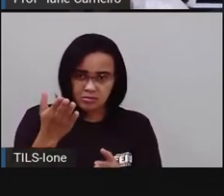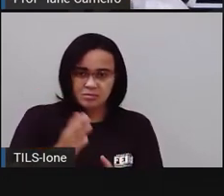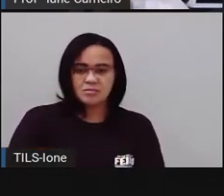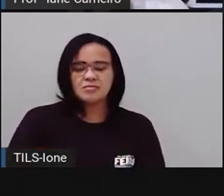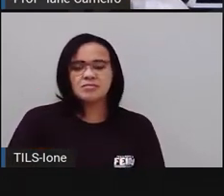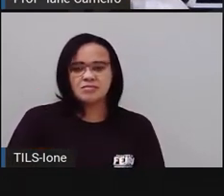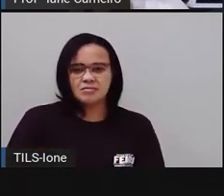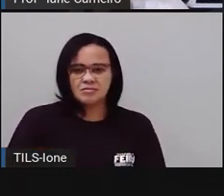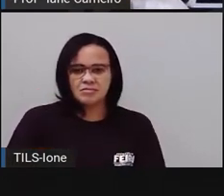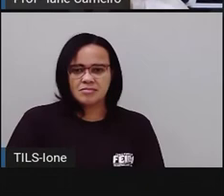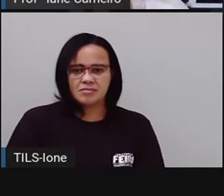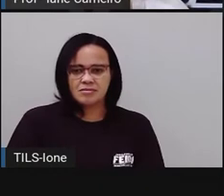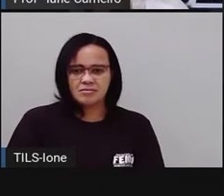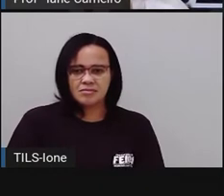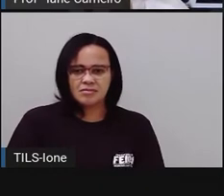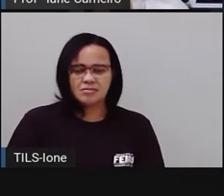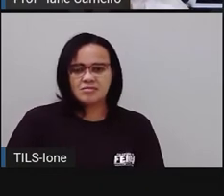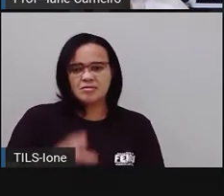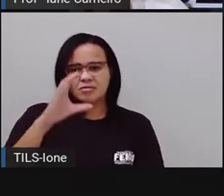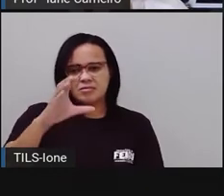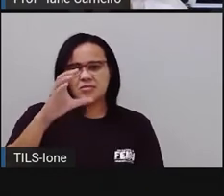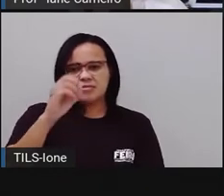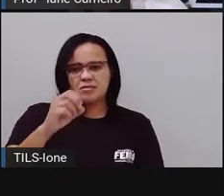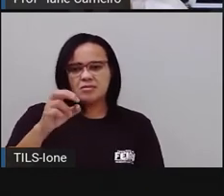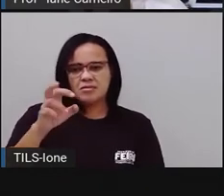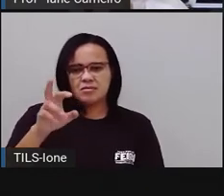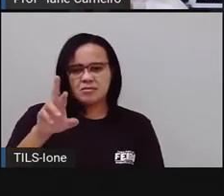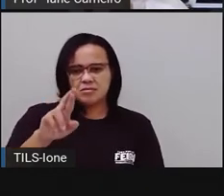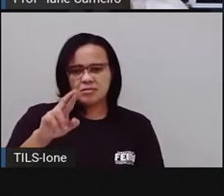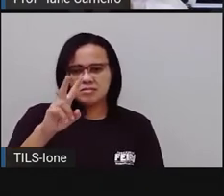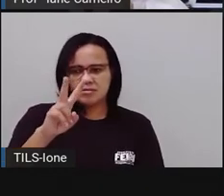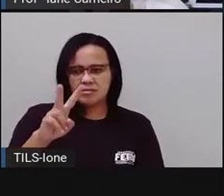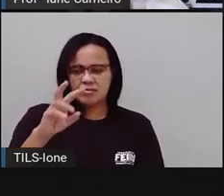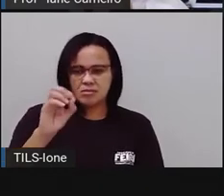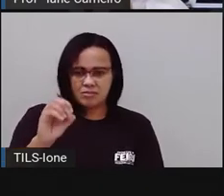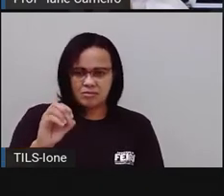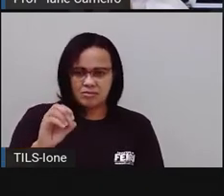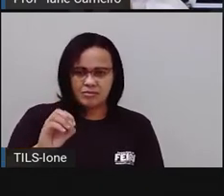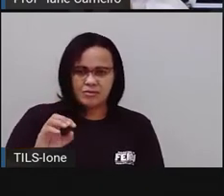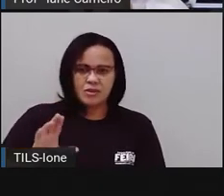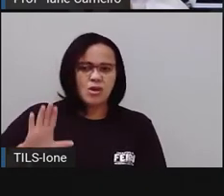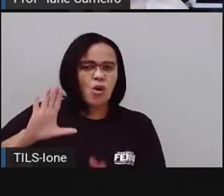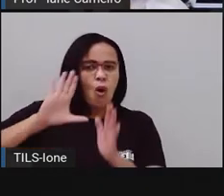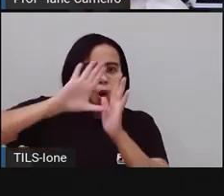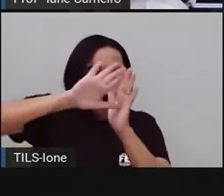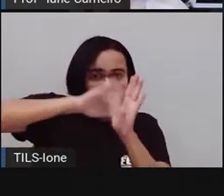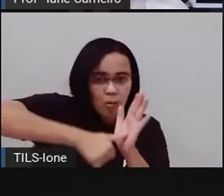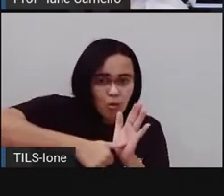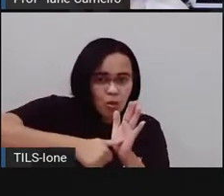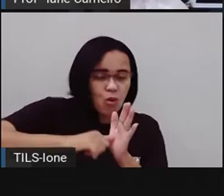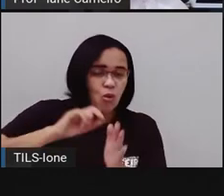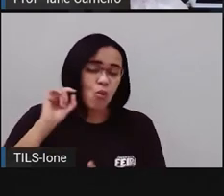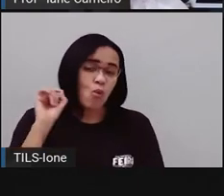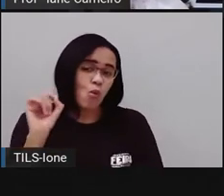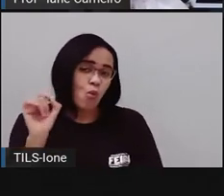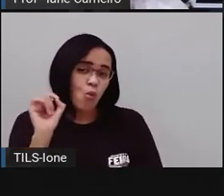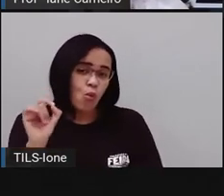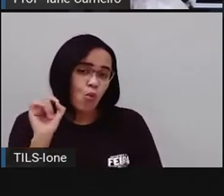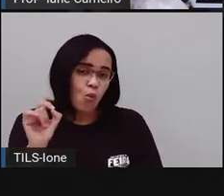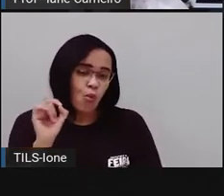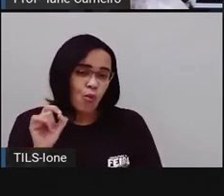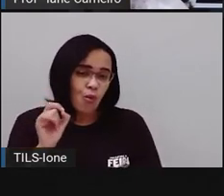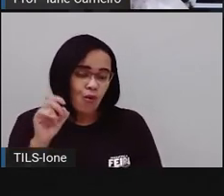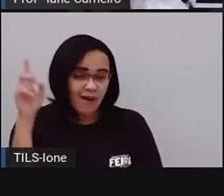Que prendeu o corvo... Que roubou o... O que foi que o corvo